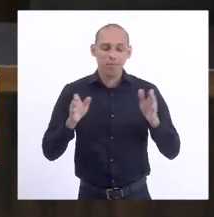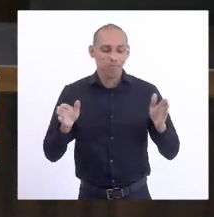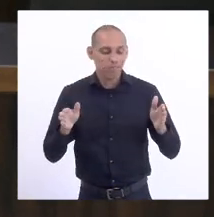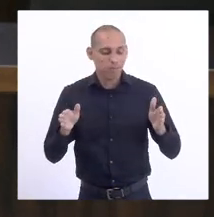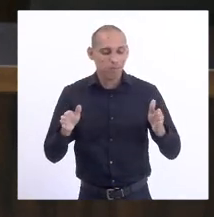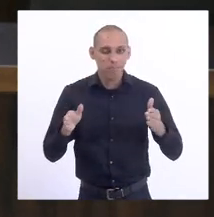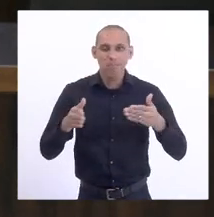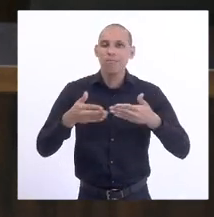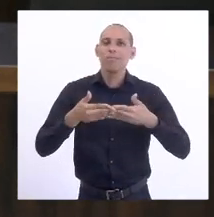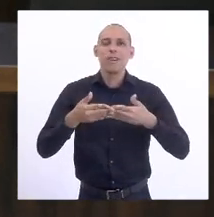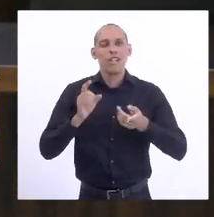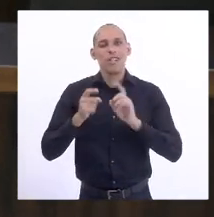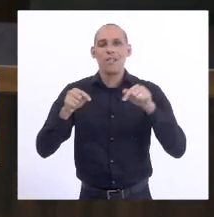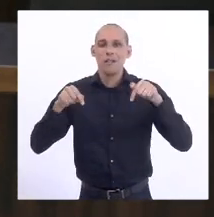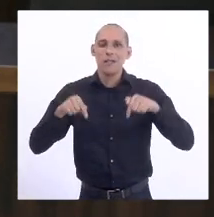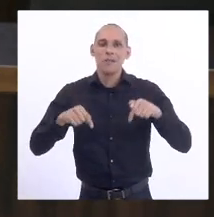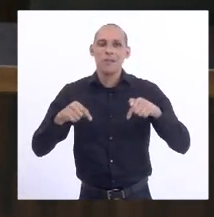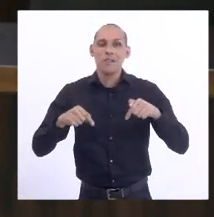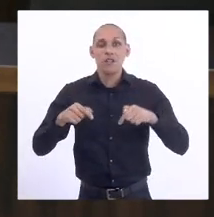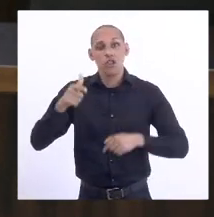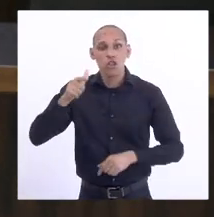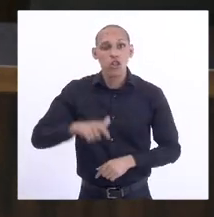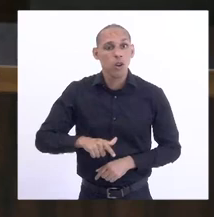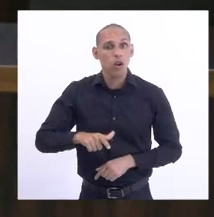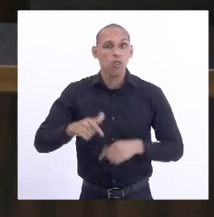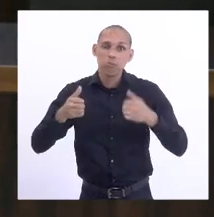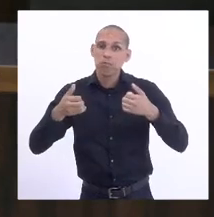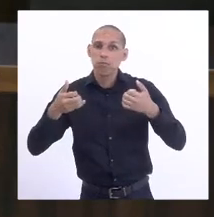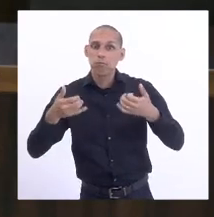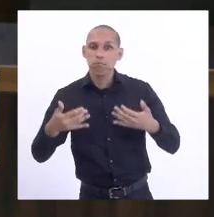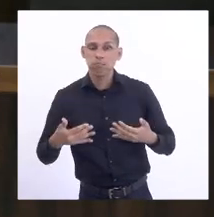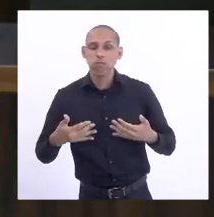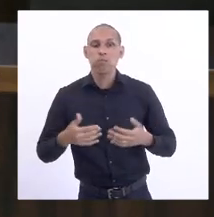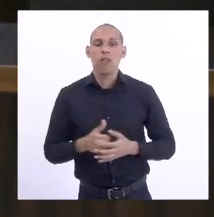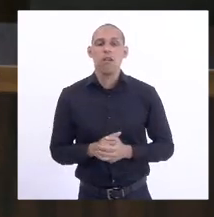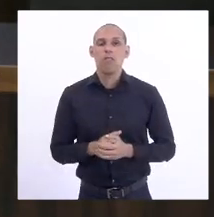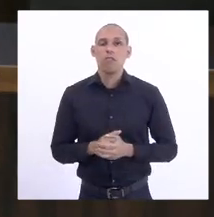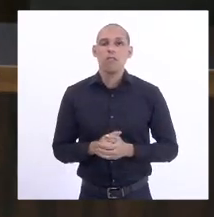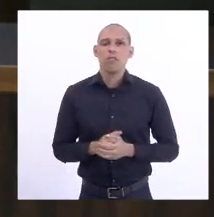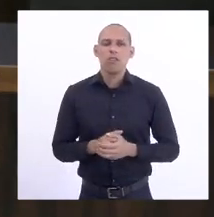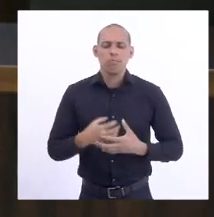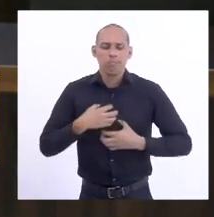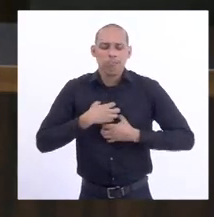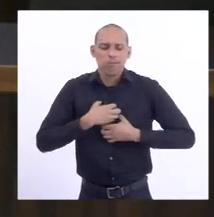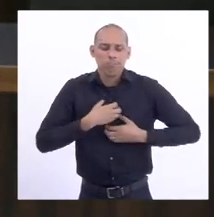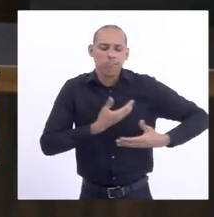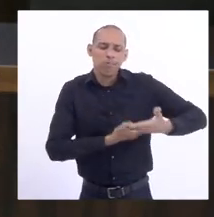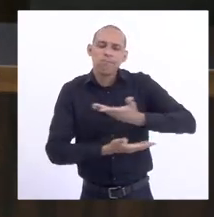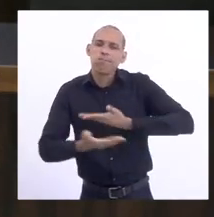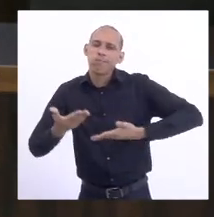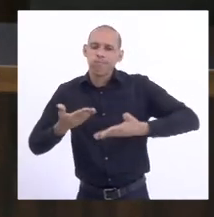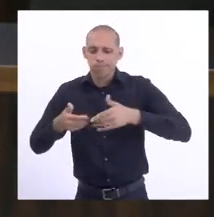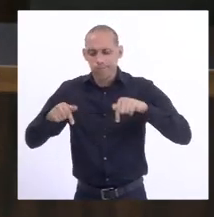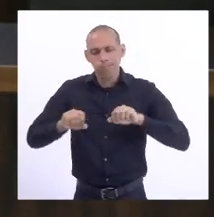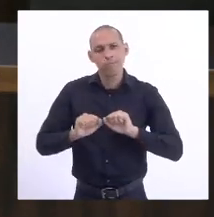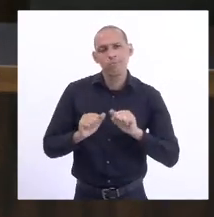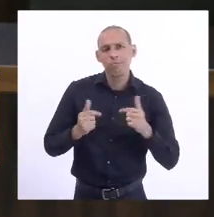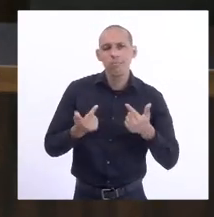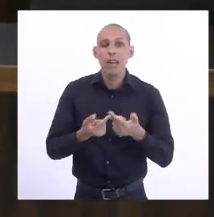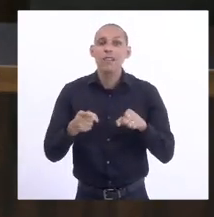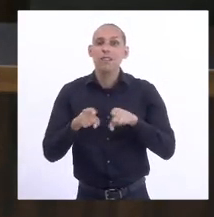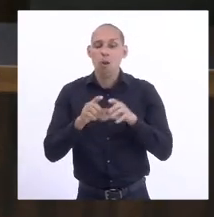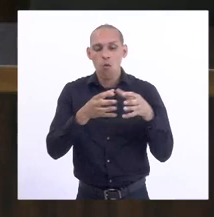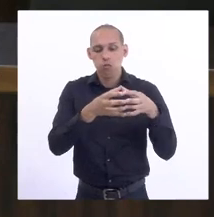presente sessão mais uma vez, afirmando aqui o compromisso dessa casa e a solidariedade do conjunto dos